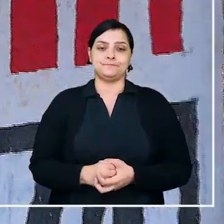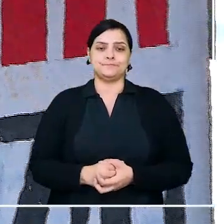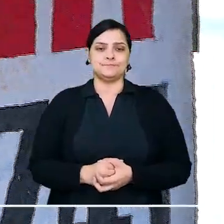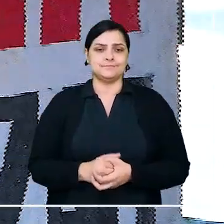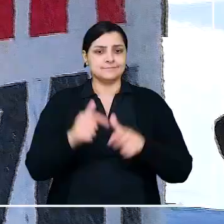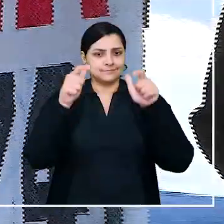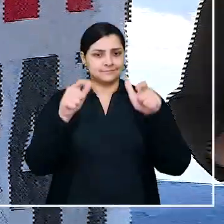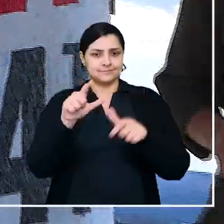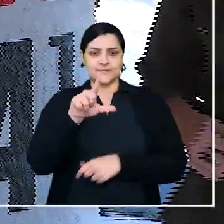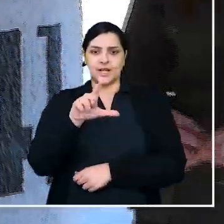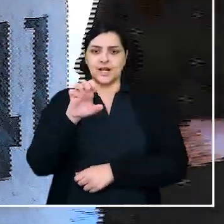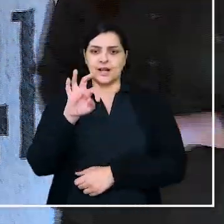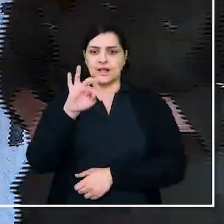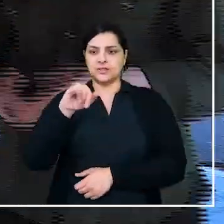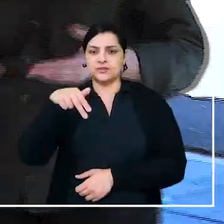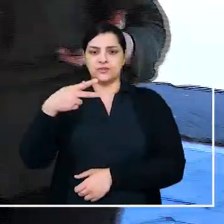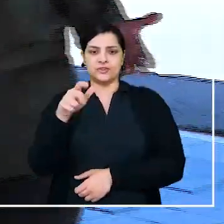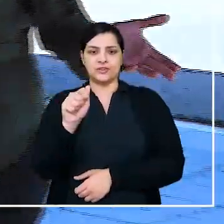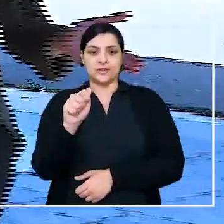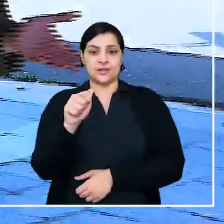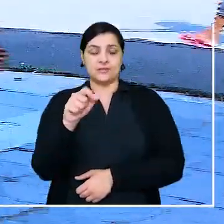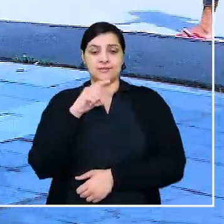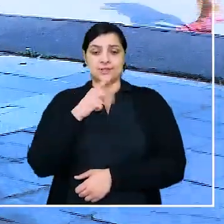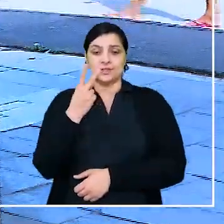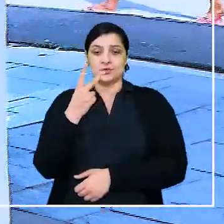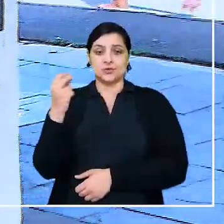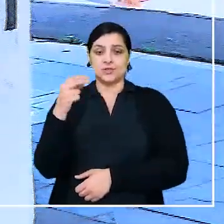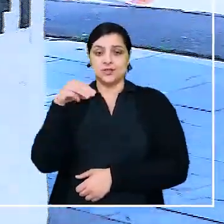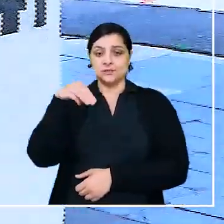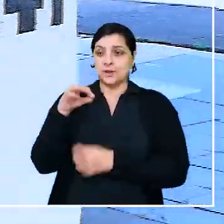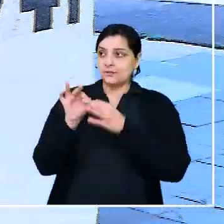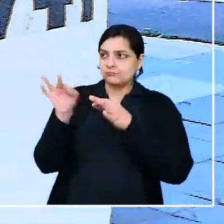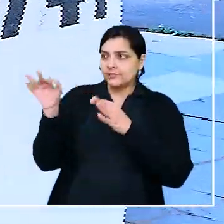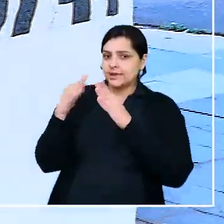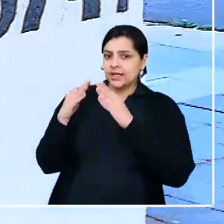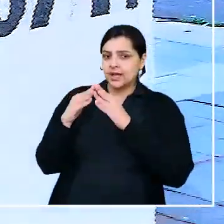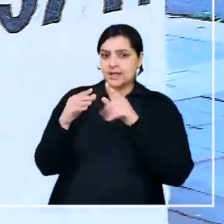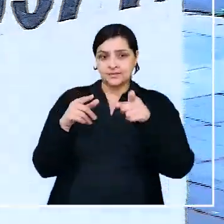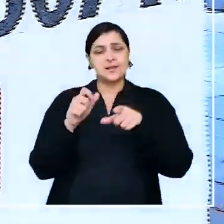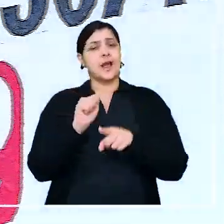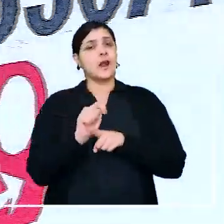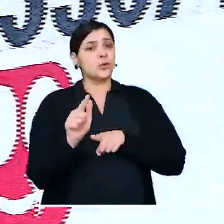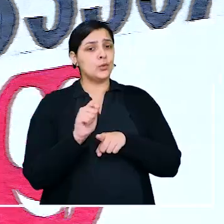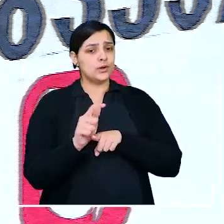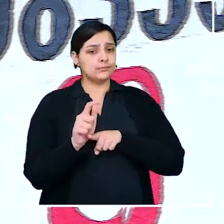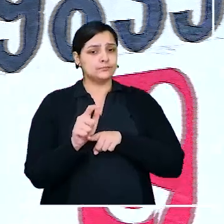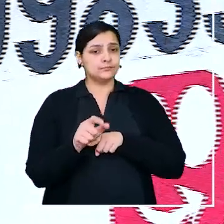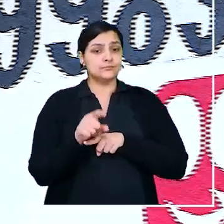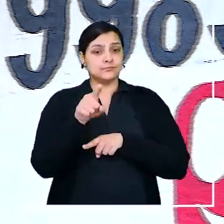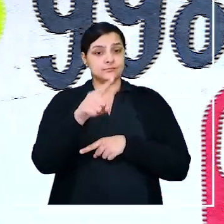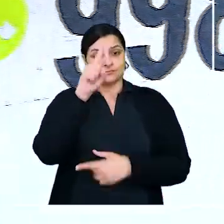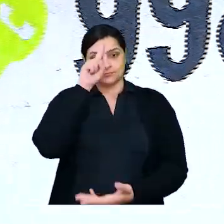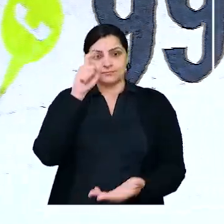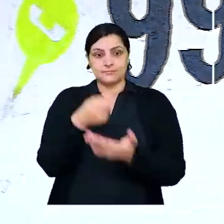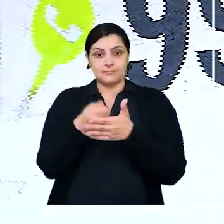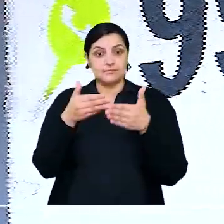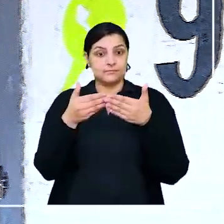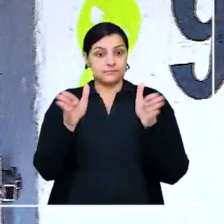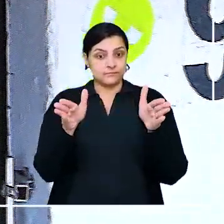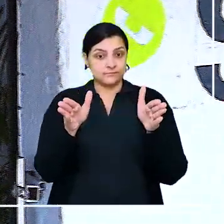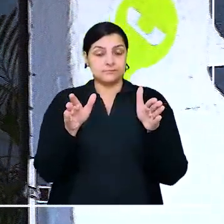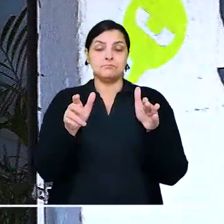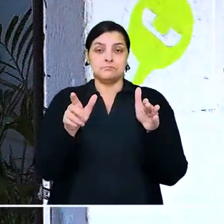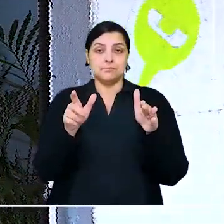estabelecimento de Letinha fica a 200 metros da casa dela. O espaço é alugado. A trabalhadora decidiu abrir a